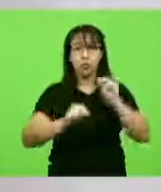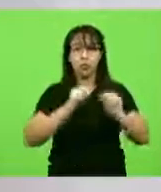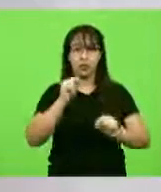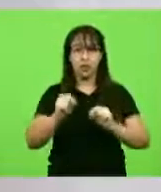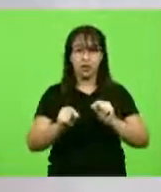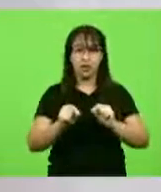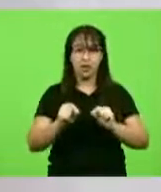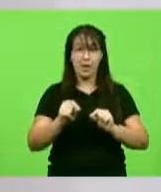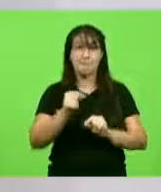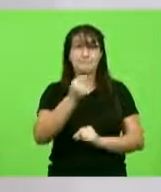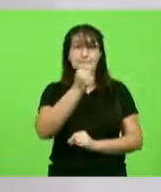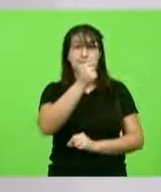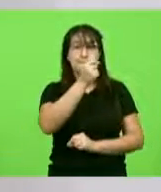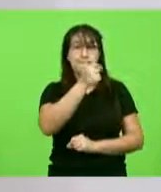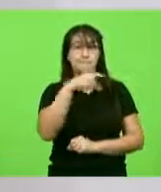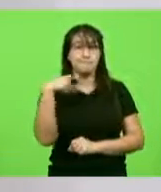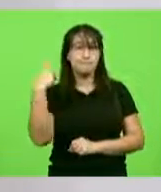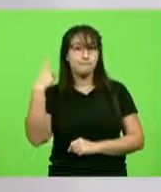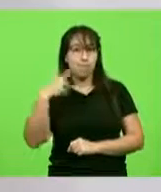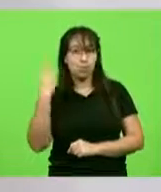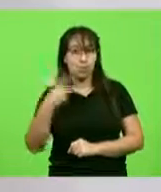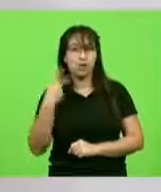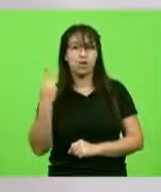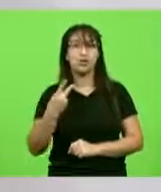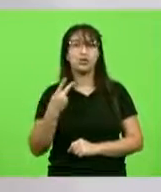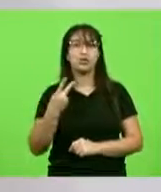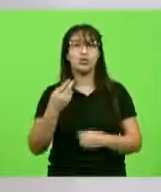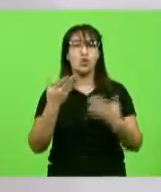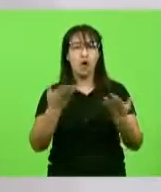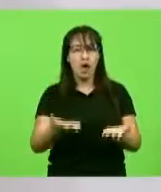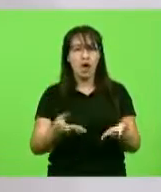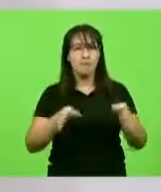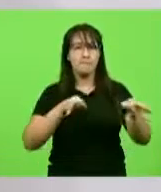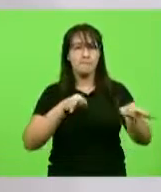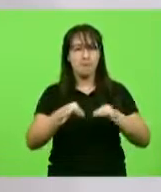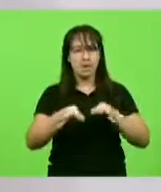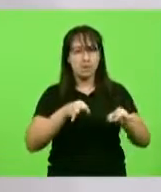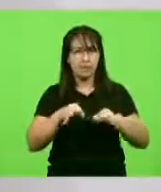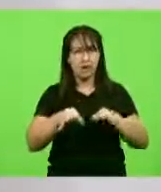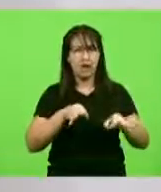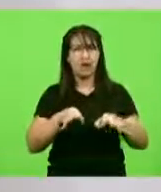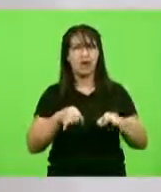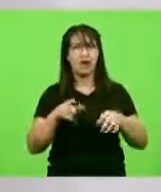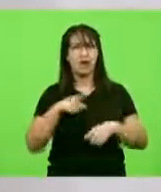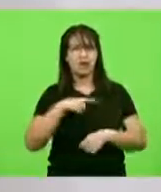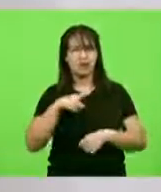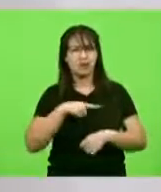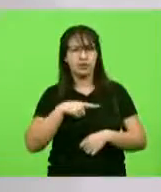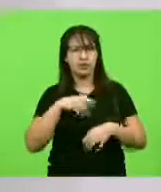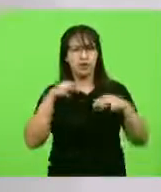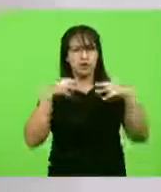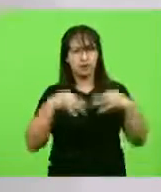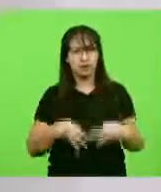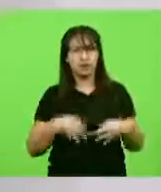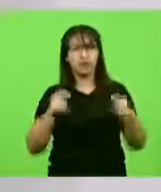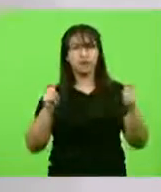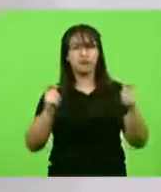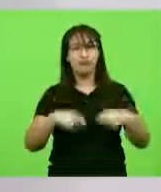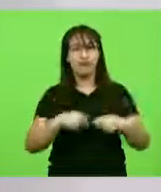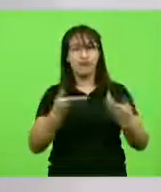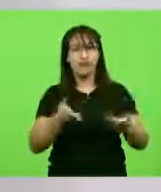político e um gestor público preparado consegue fazer uma guinada tão grande